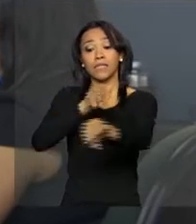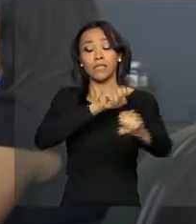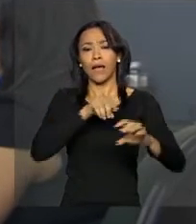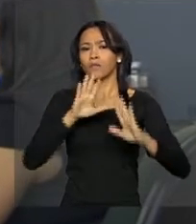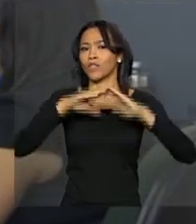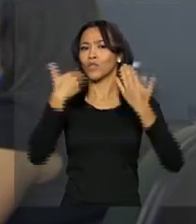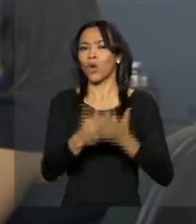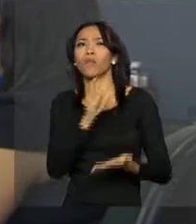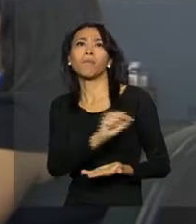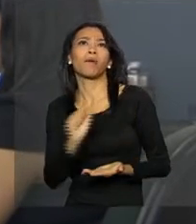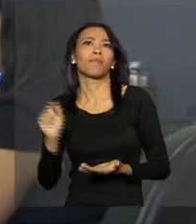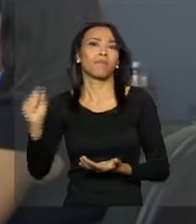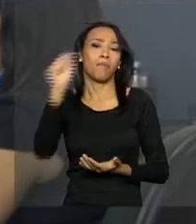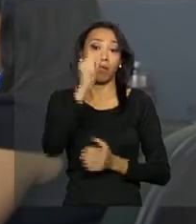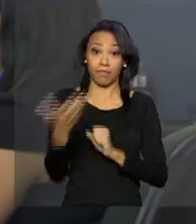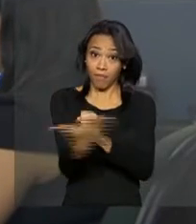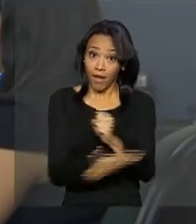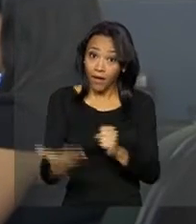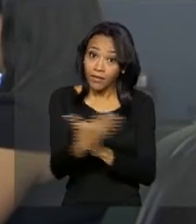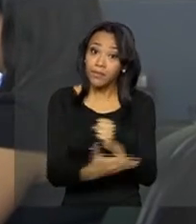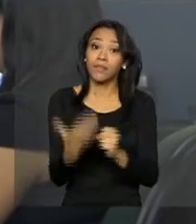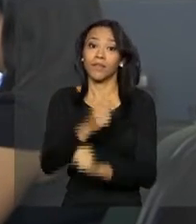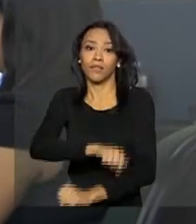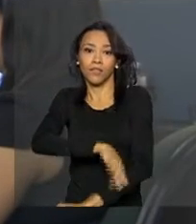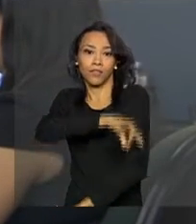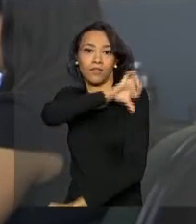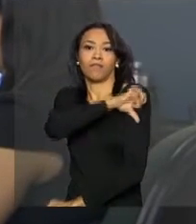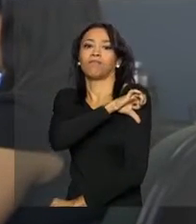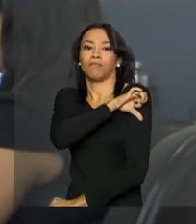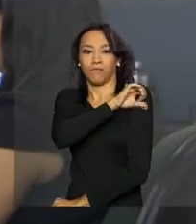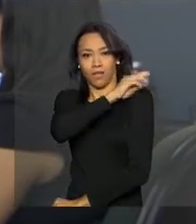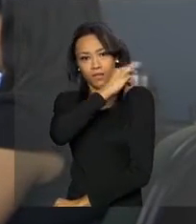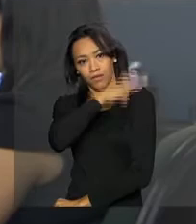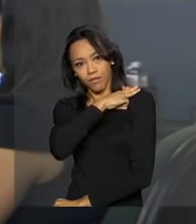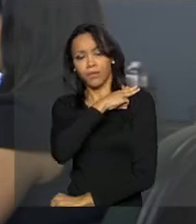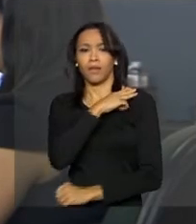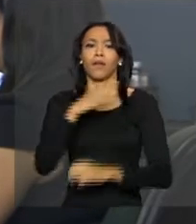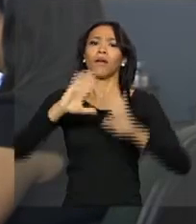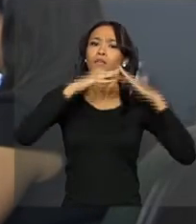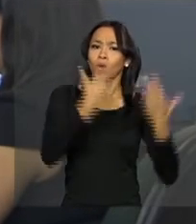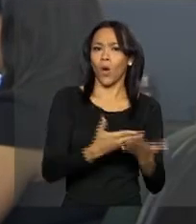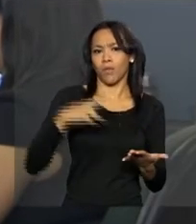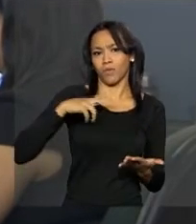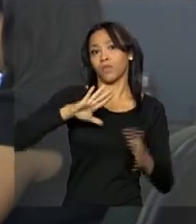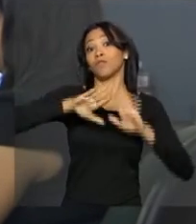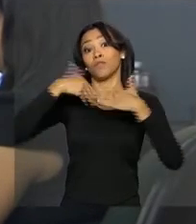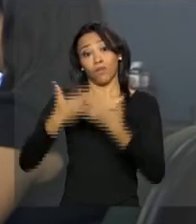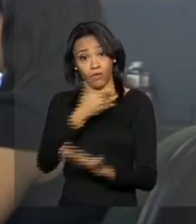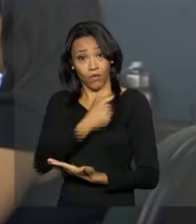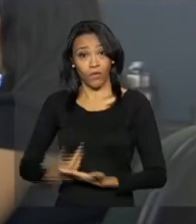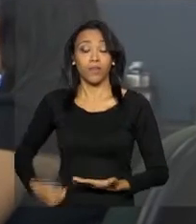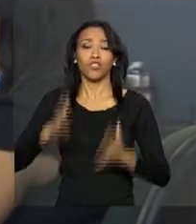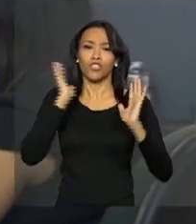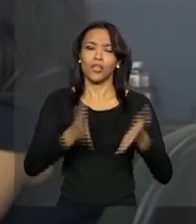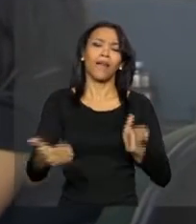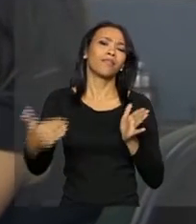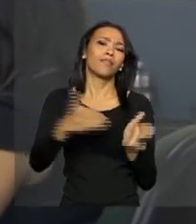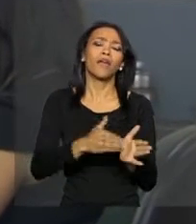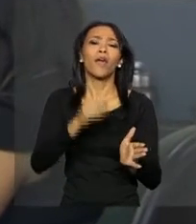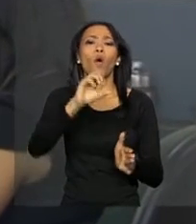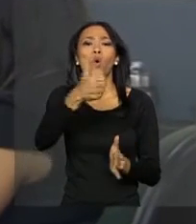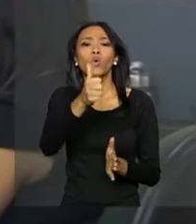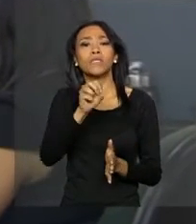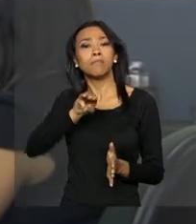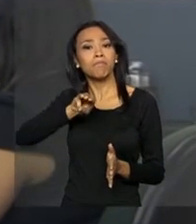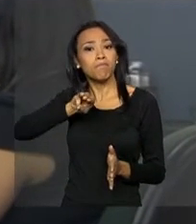todas as escolas de educação básica do país, públicas ou particulares. Até o momento, já foram registrados mais de 11